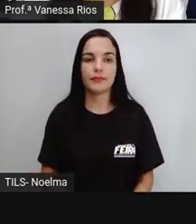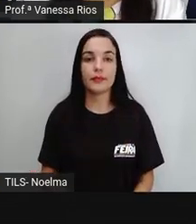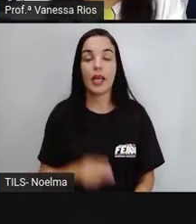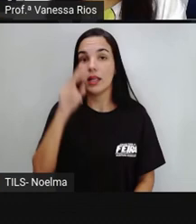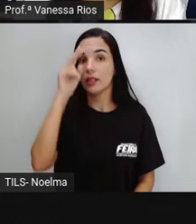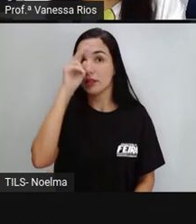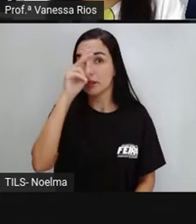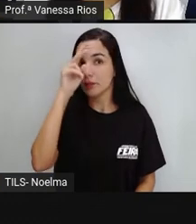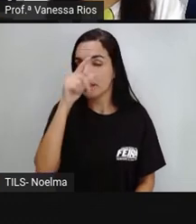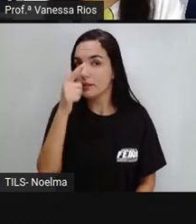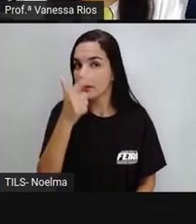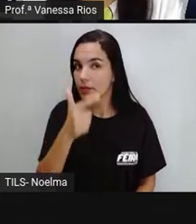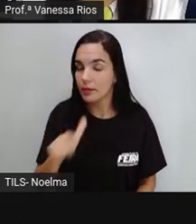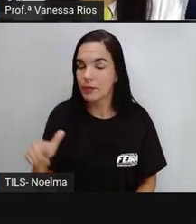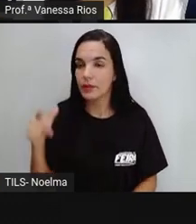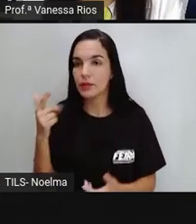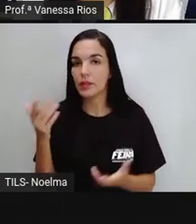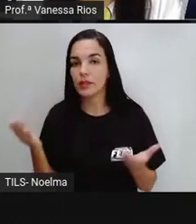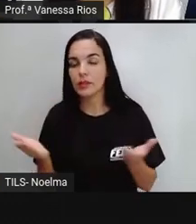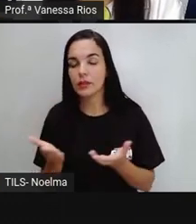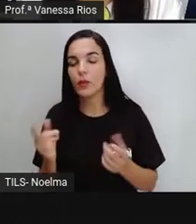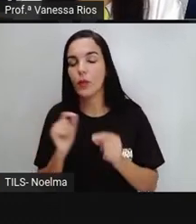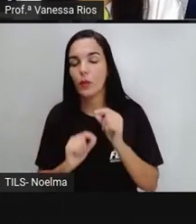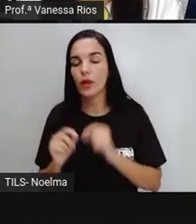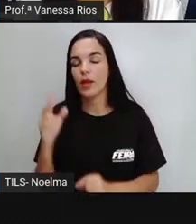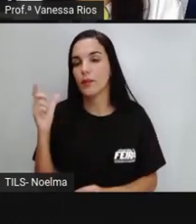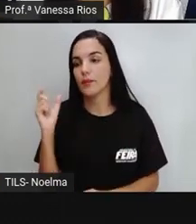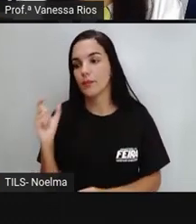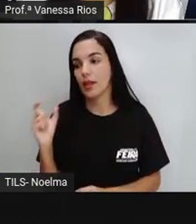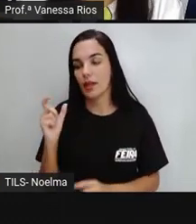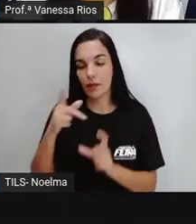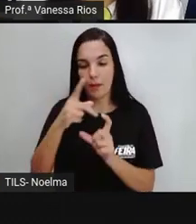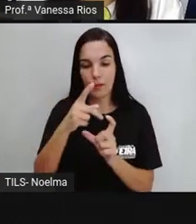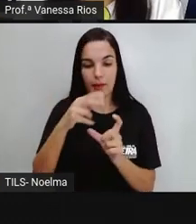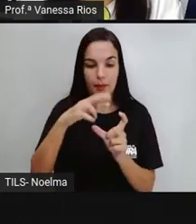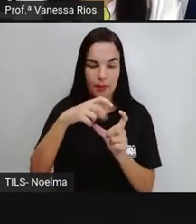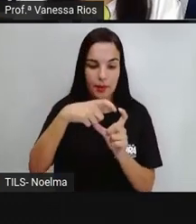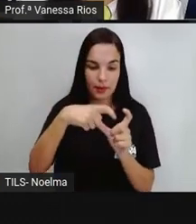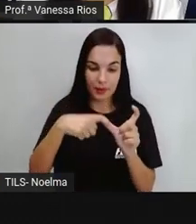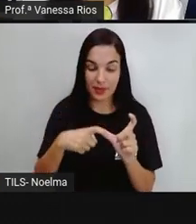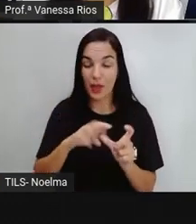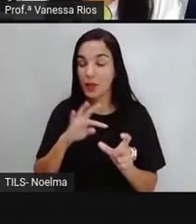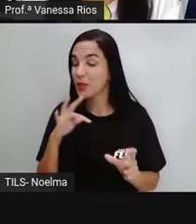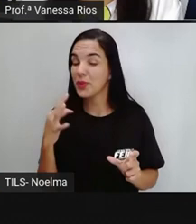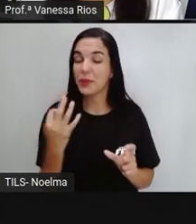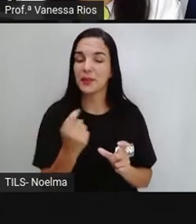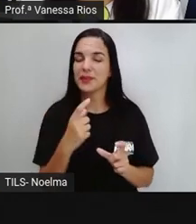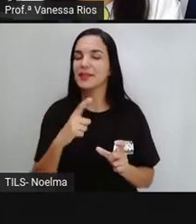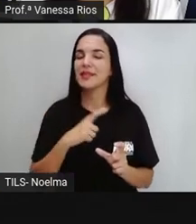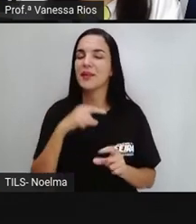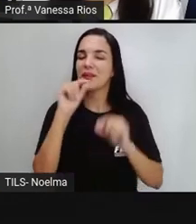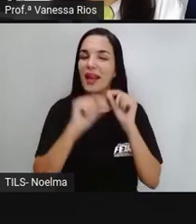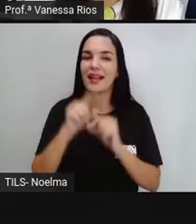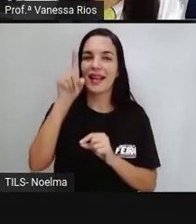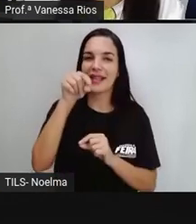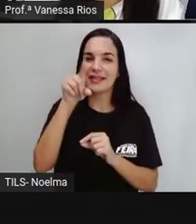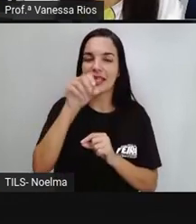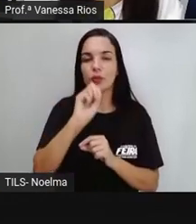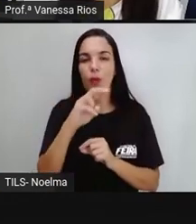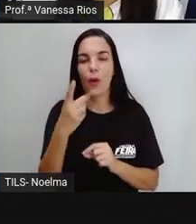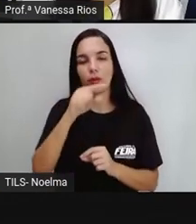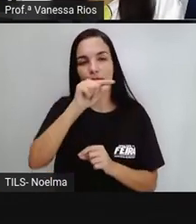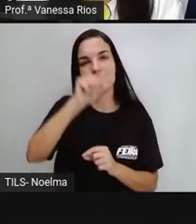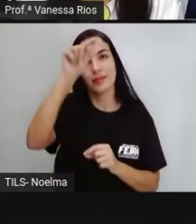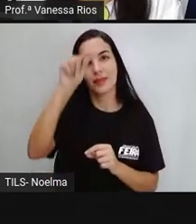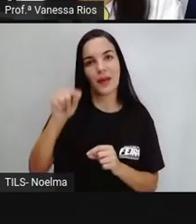Lembrando mais uma vez que as palavras proparoxítonas, todas elas vão receber acento. Assim, agudo